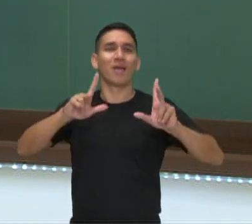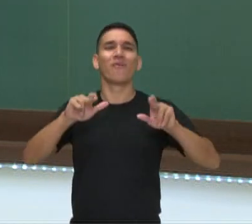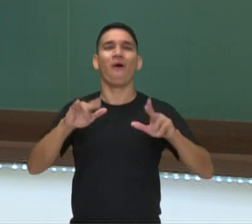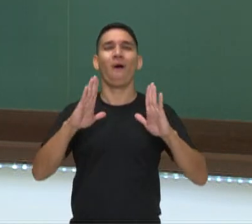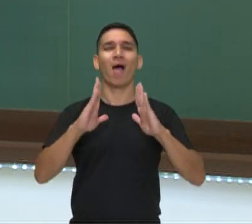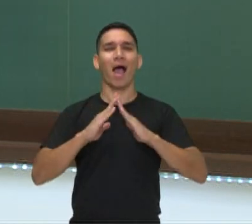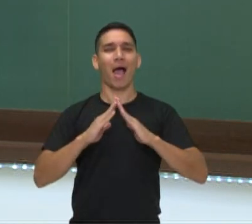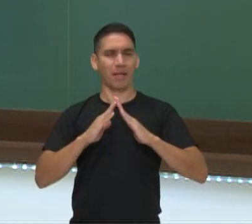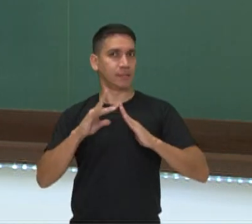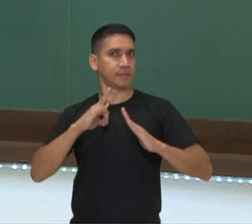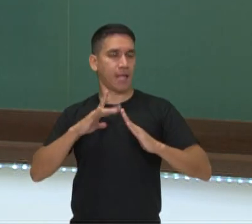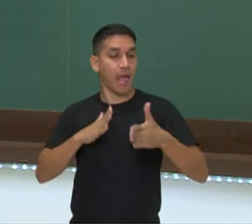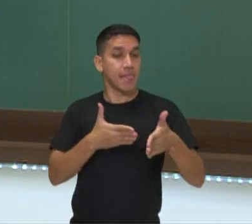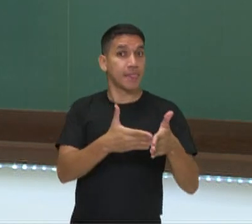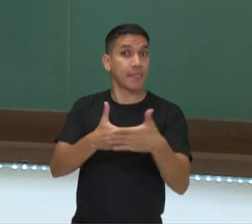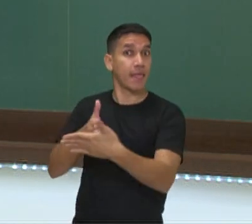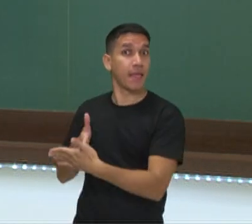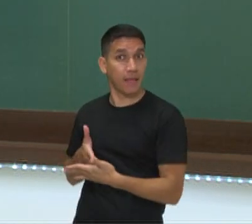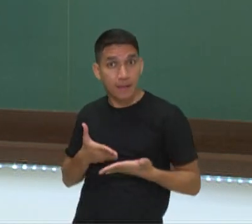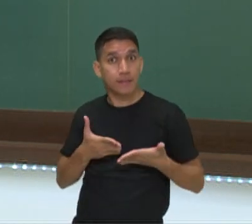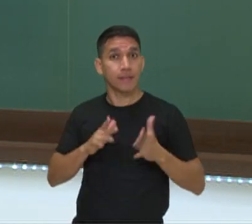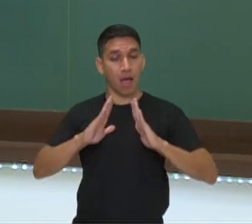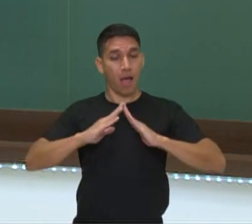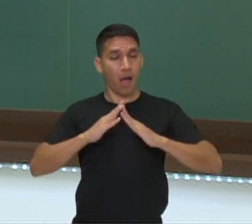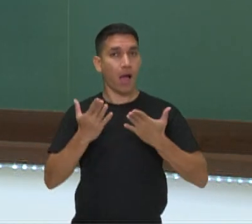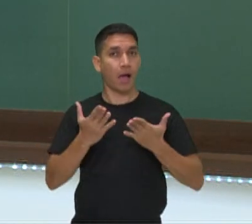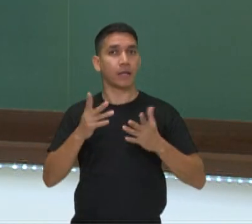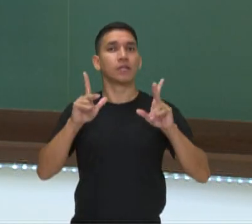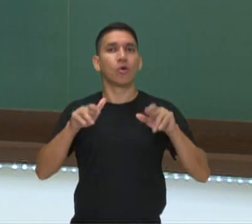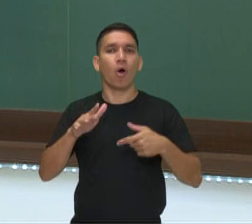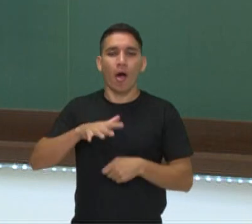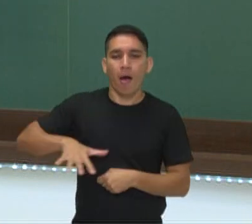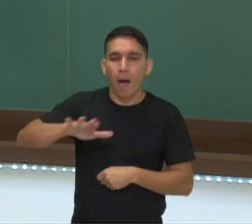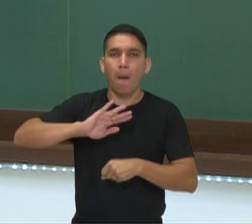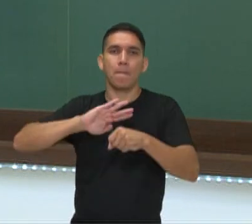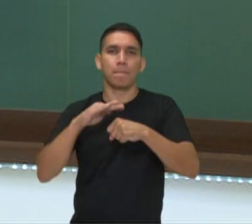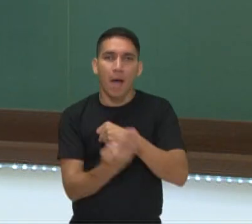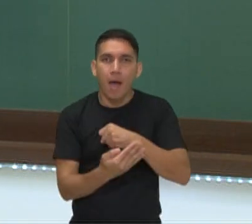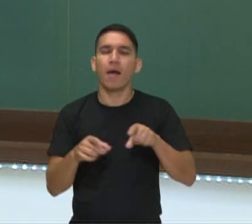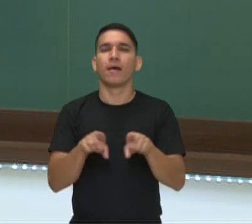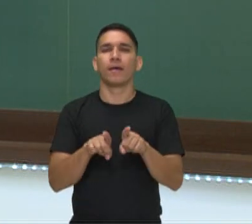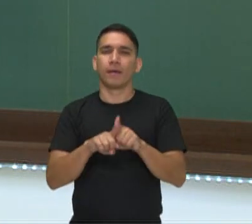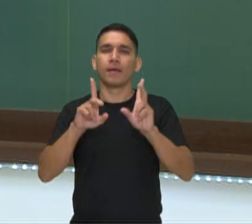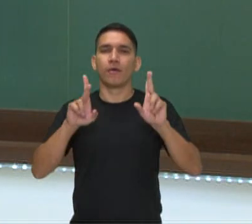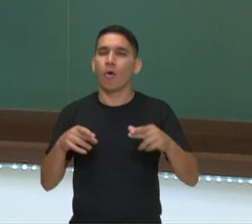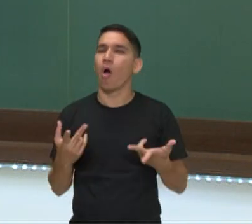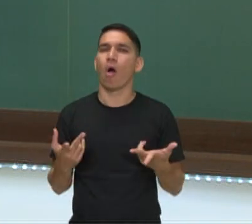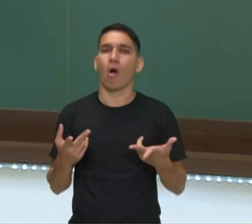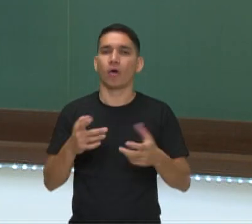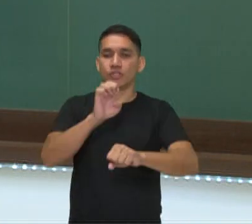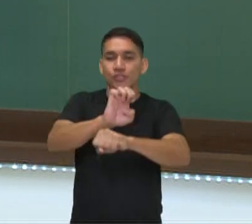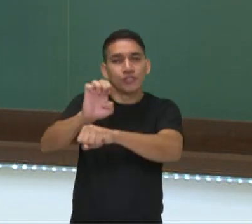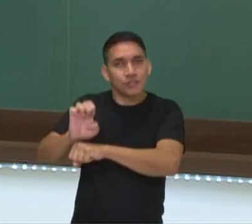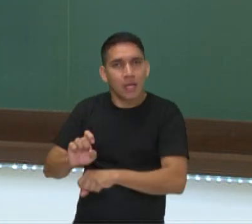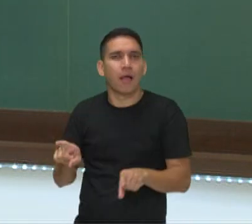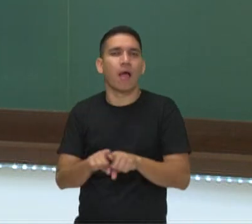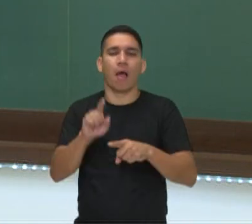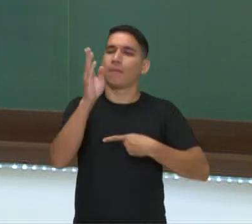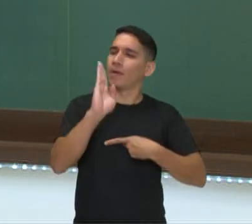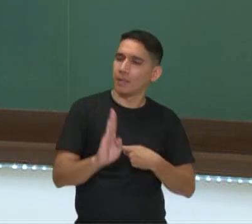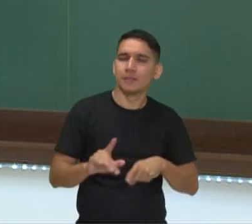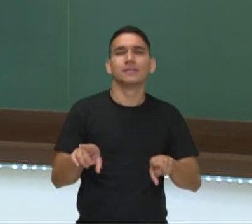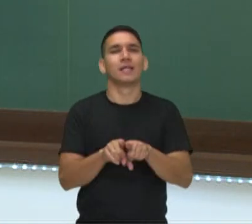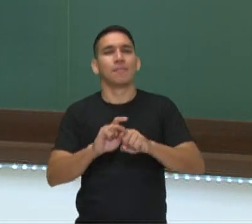casa, a gente tem ali o limite que é a nossa casa, assim como tem o limite do bairro, assim como existe o limite do Estado, do Brasil,